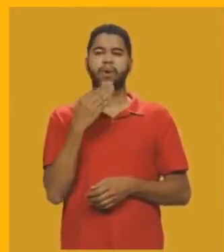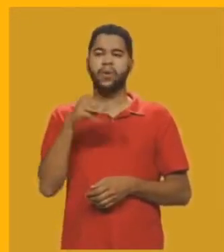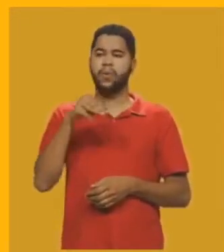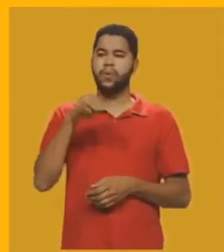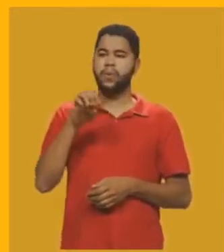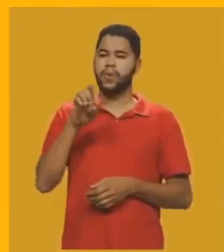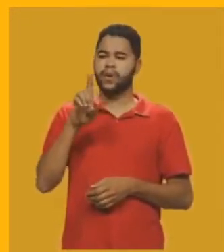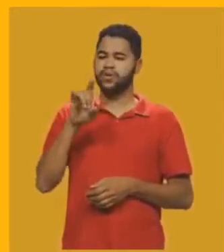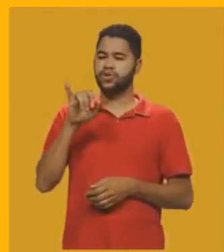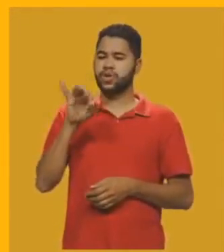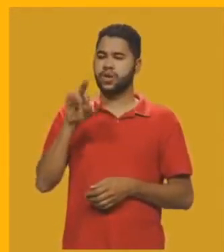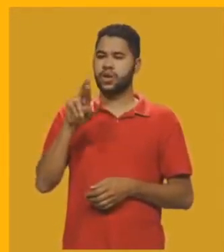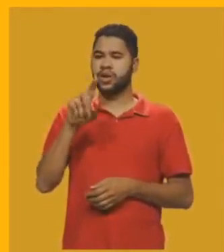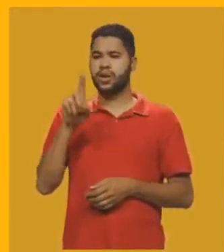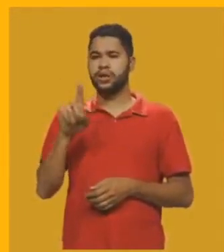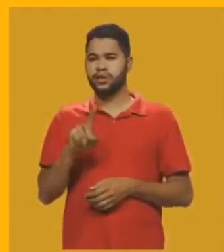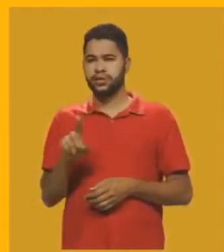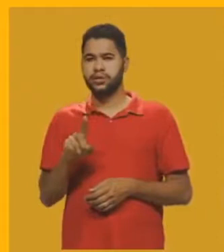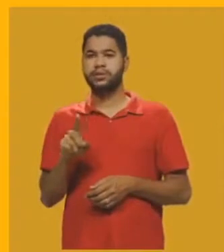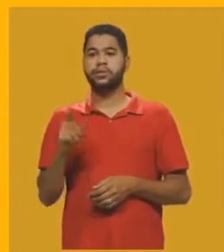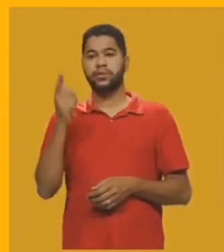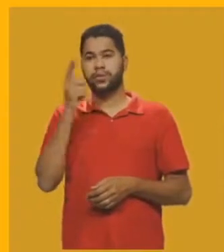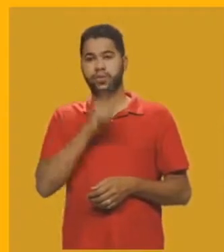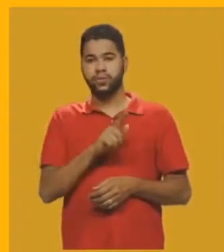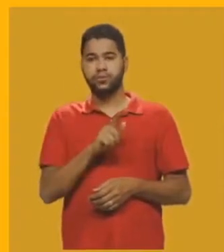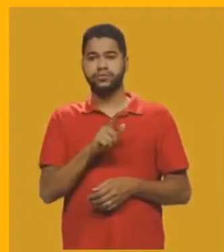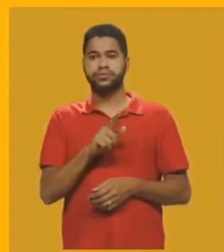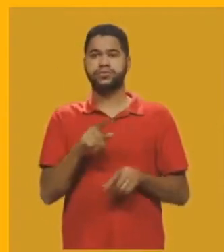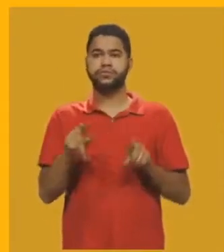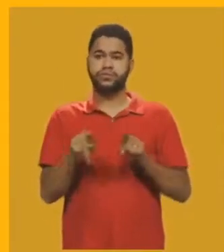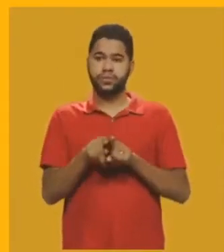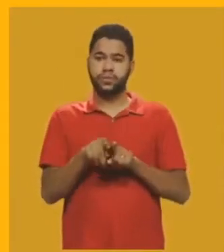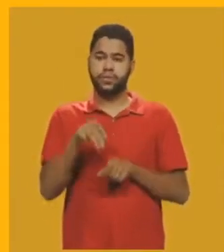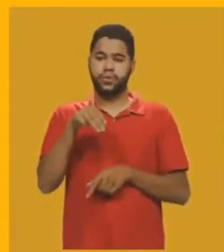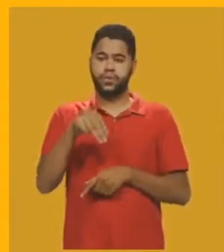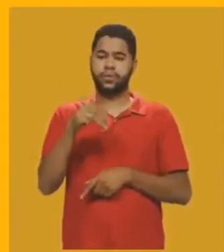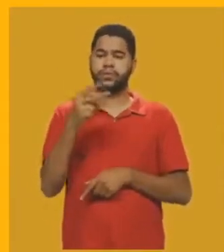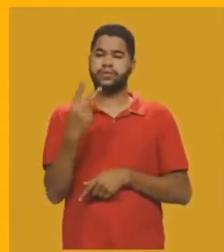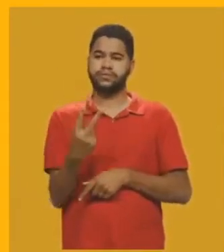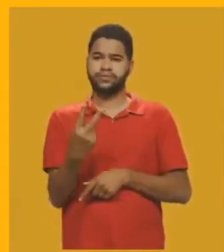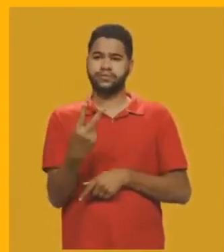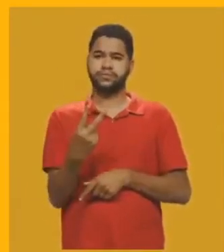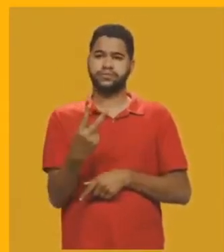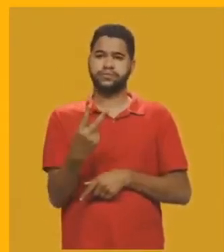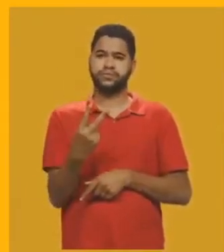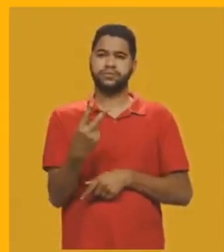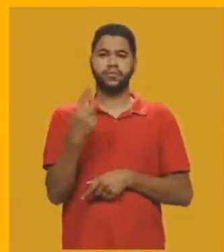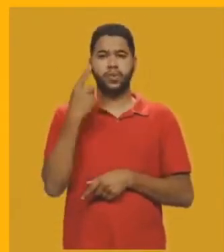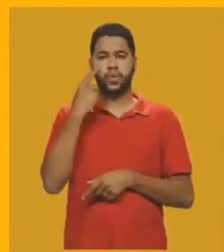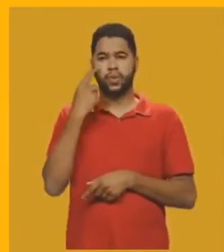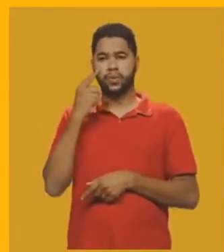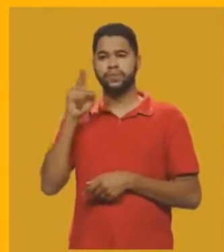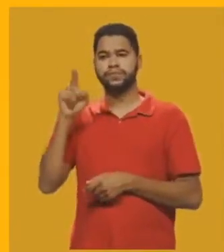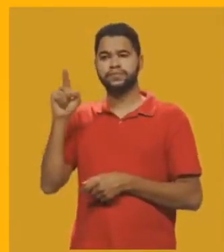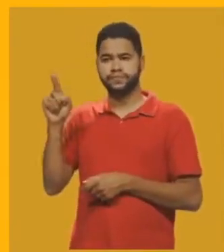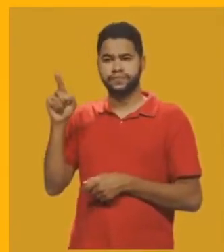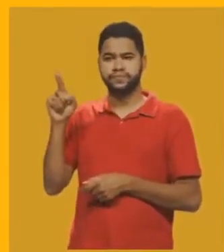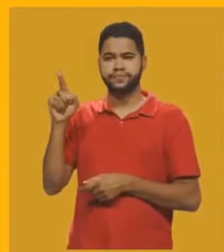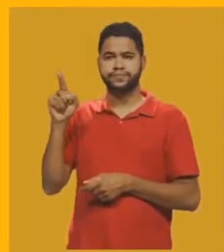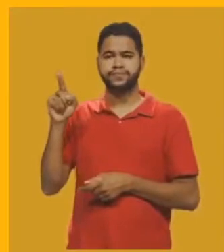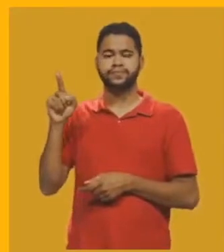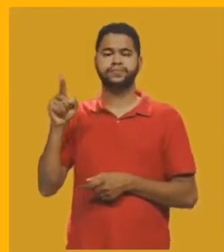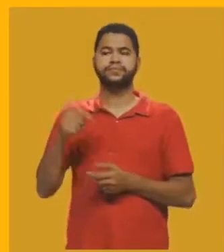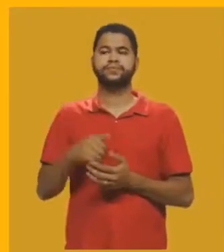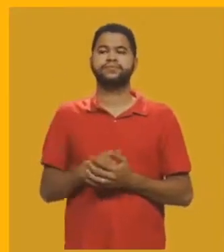vocês vão encontrar o ponto médio aqui, que eu estou chamando de M2, que é o ponto médio desse outro